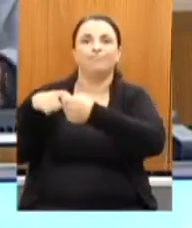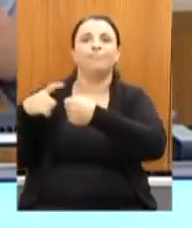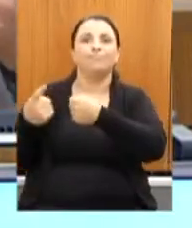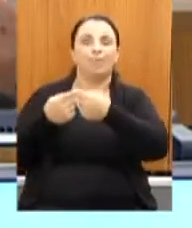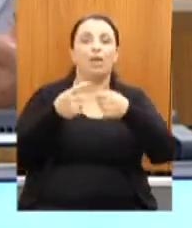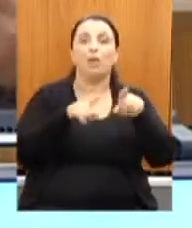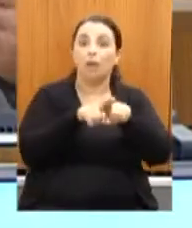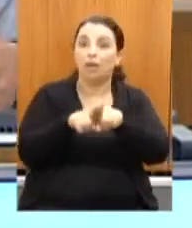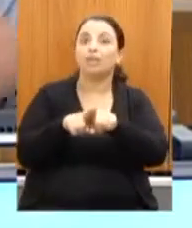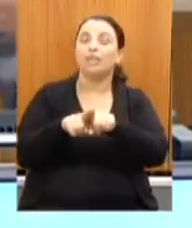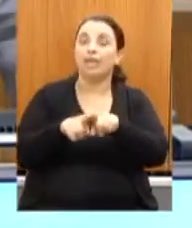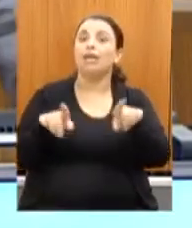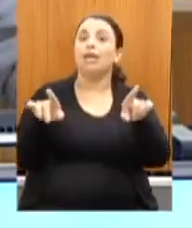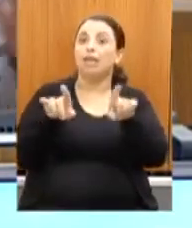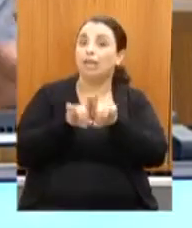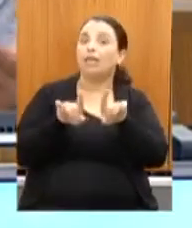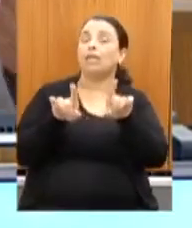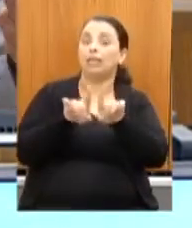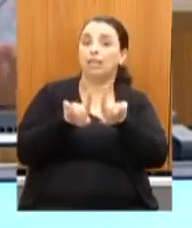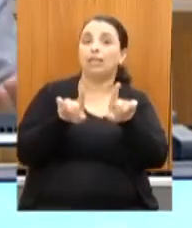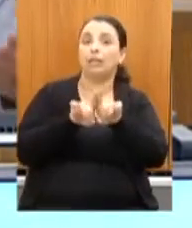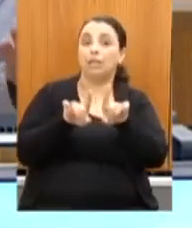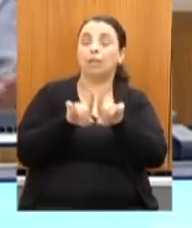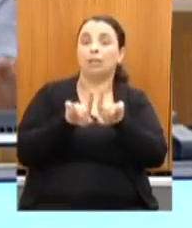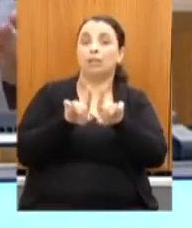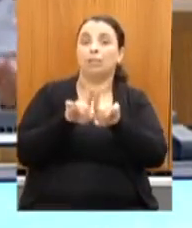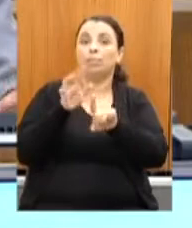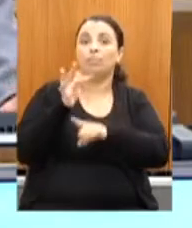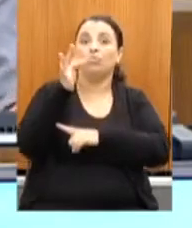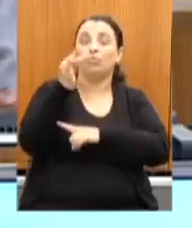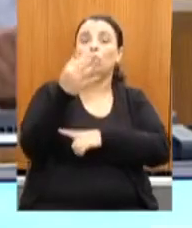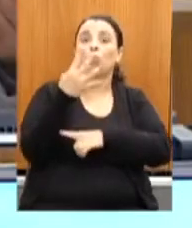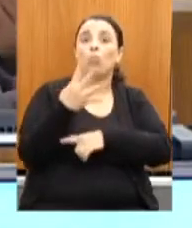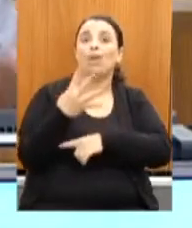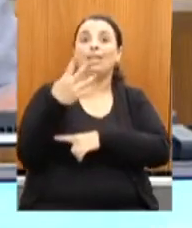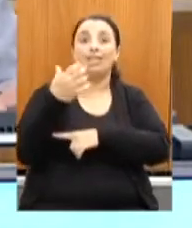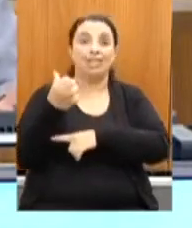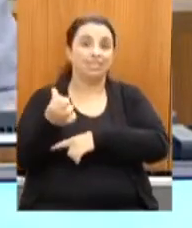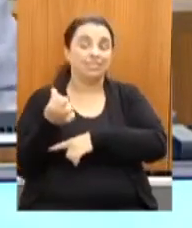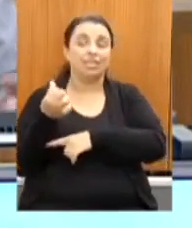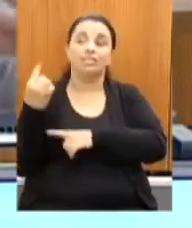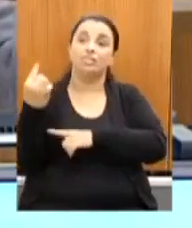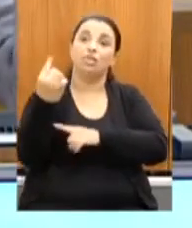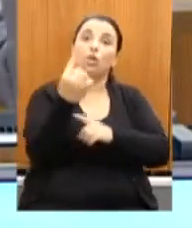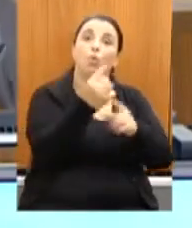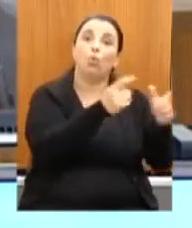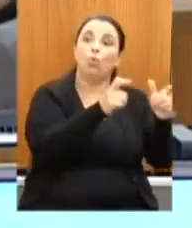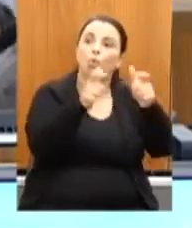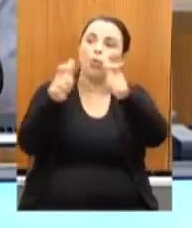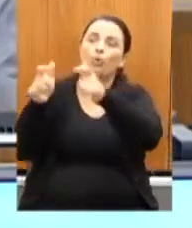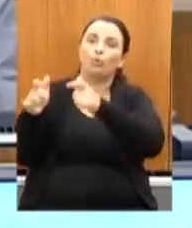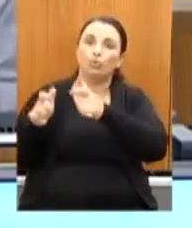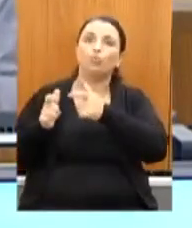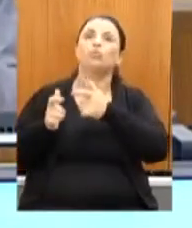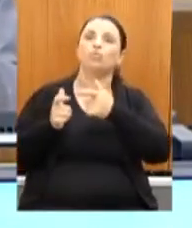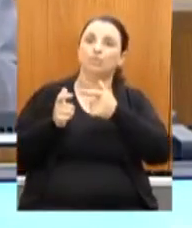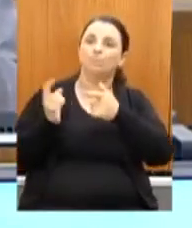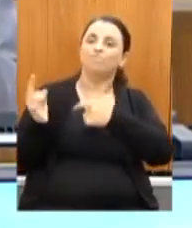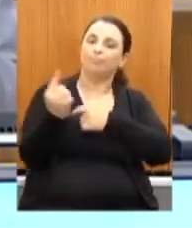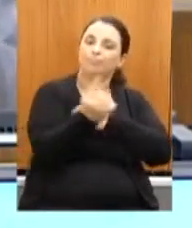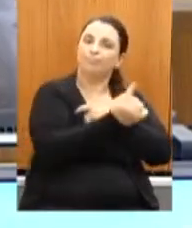virão os 46 circuitos turísticos de Minas Gerais que se unirão a nós